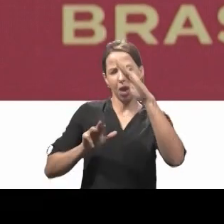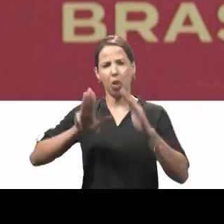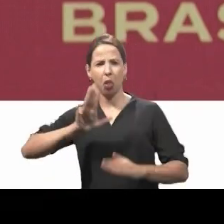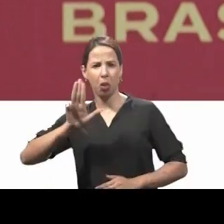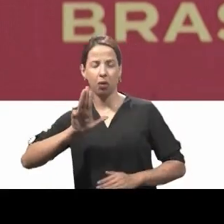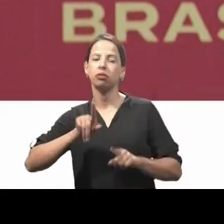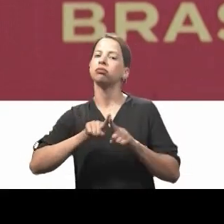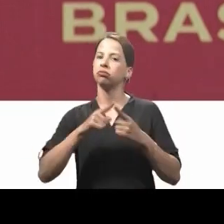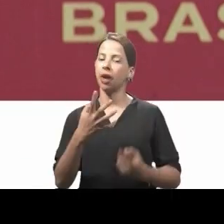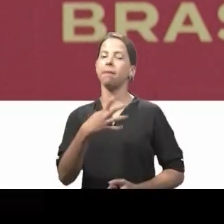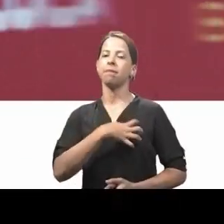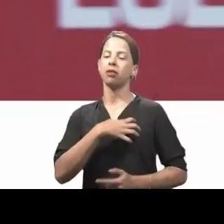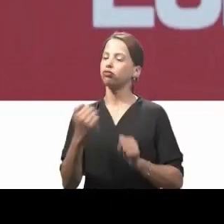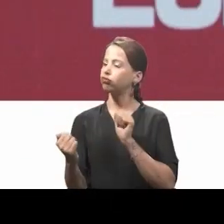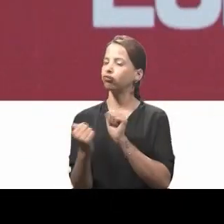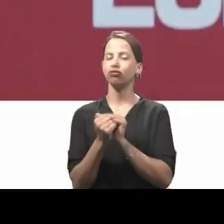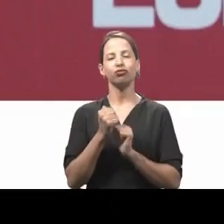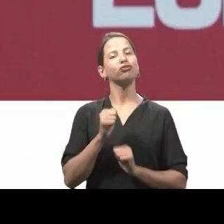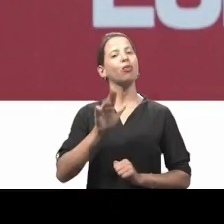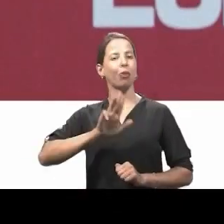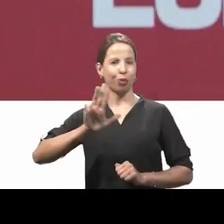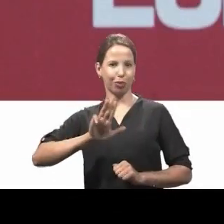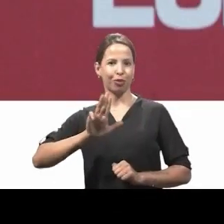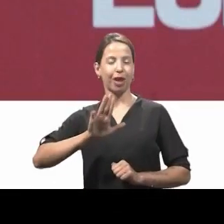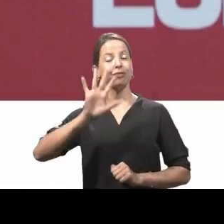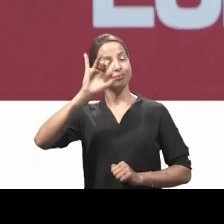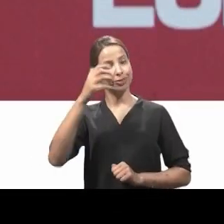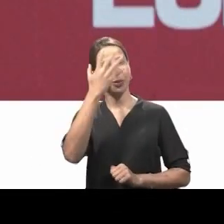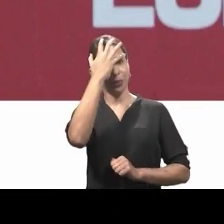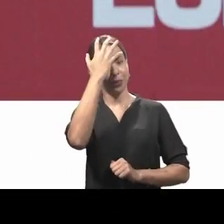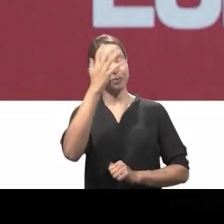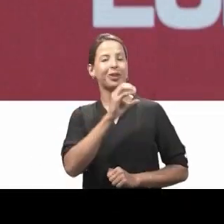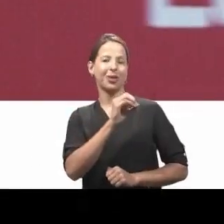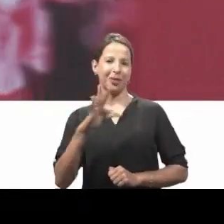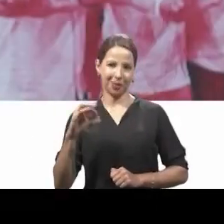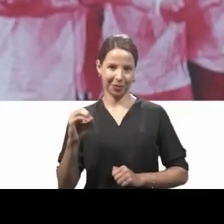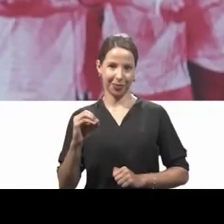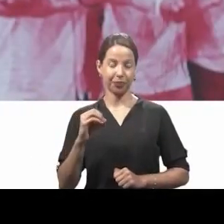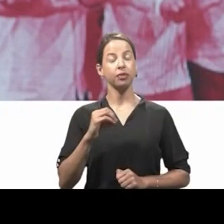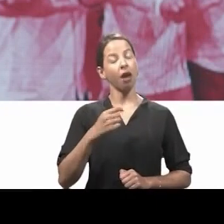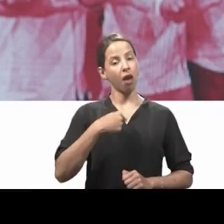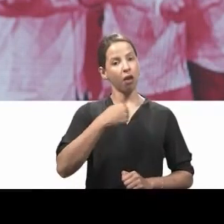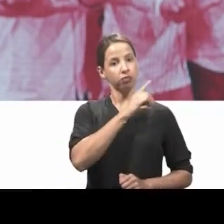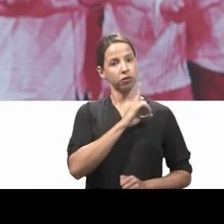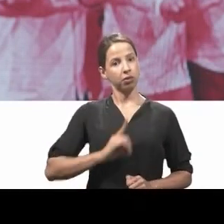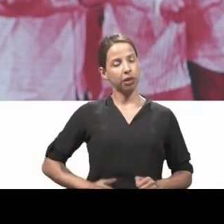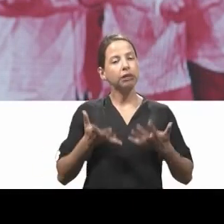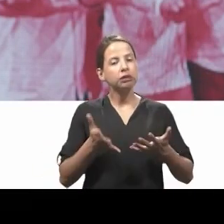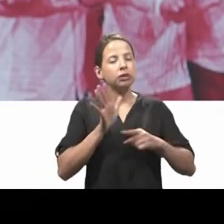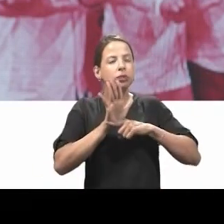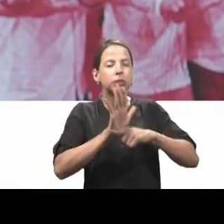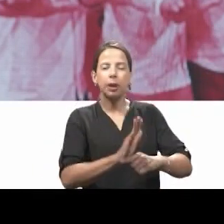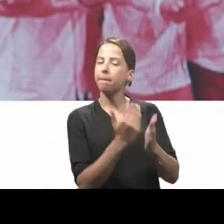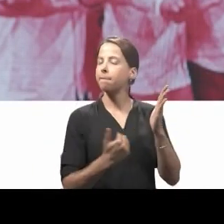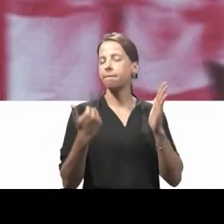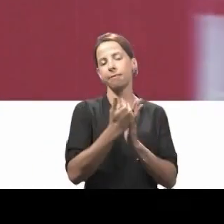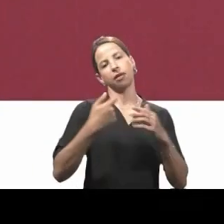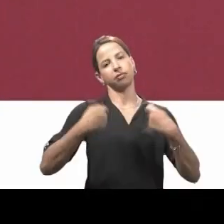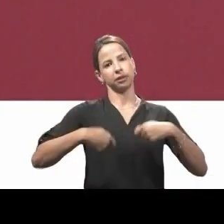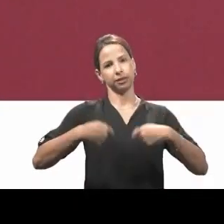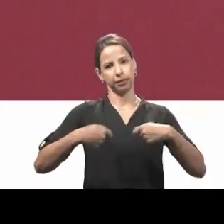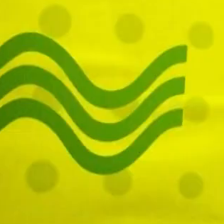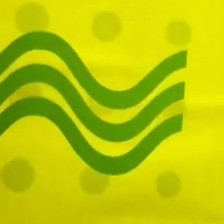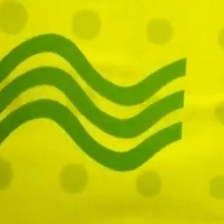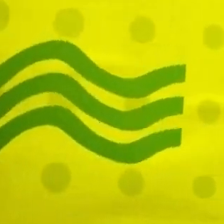faz, Lula ou Bolsonaro. Mas a Bahia tá com Lula e Lula é Jerônimo e Otto. Como deputada, meu projeto é continuar ajudando quem